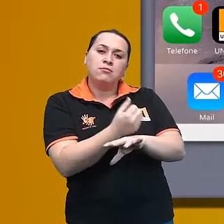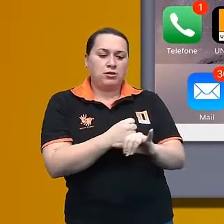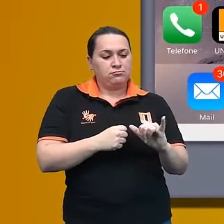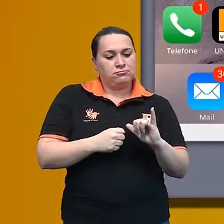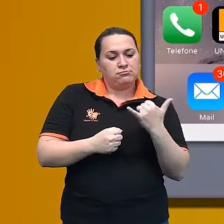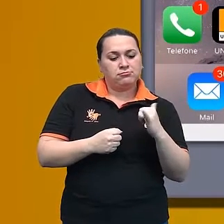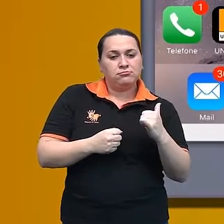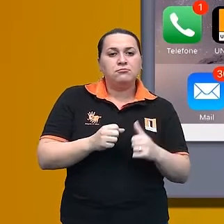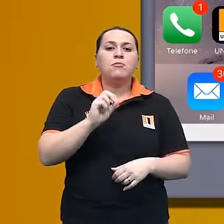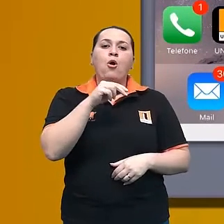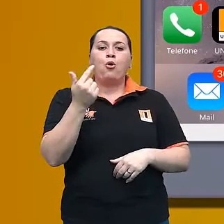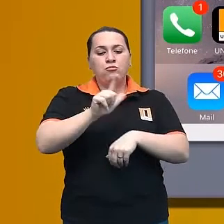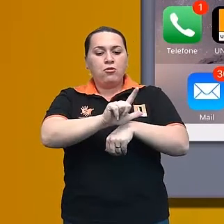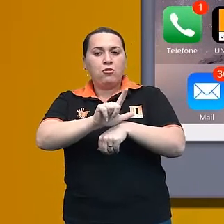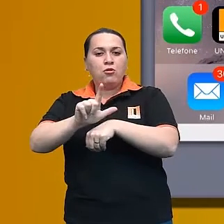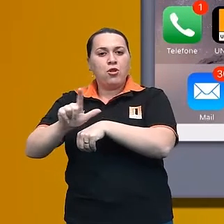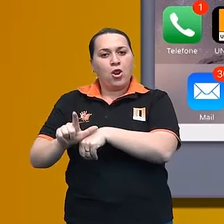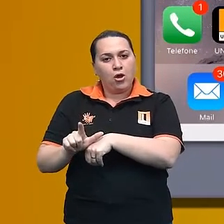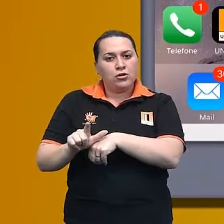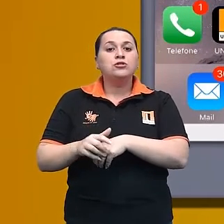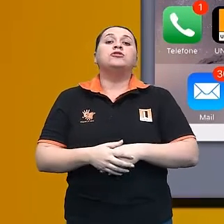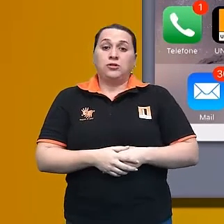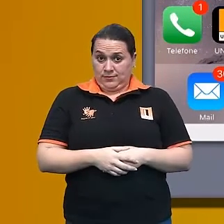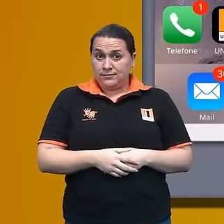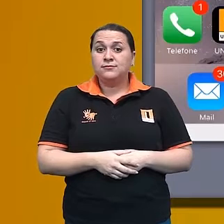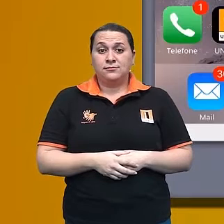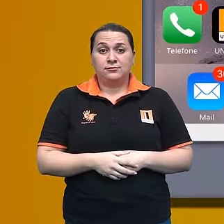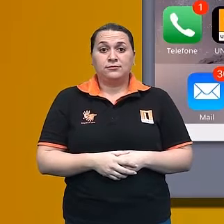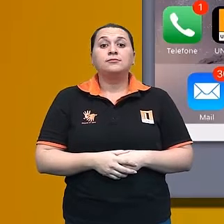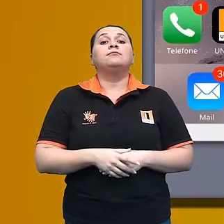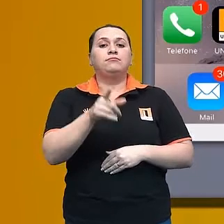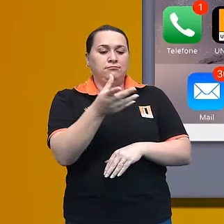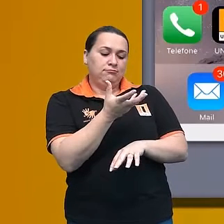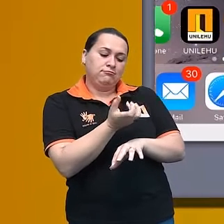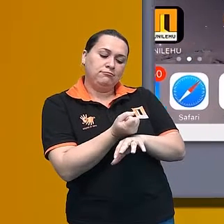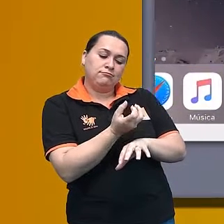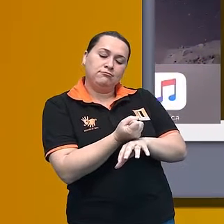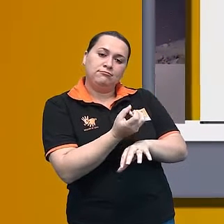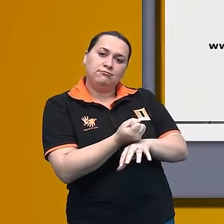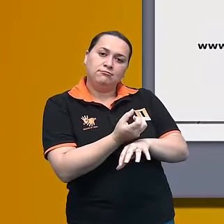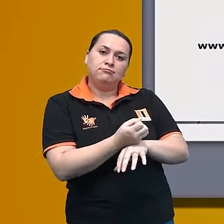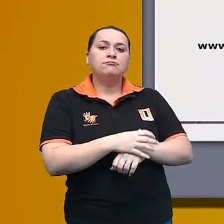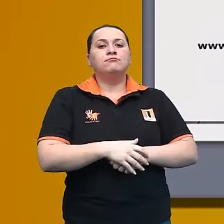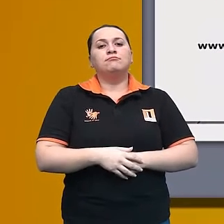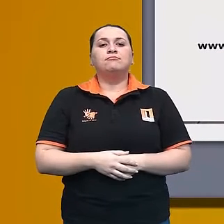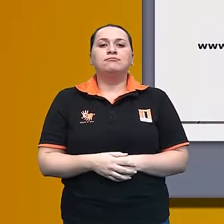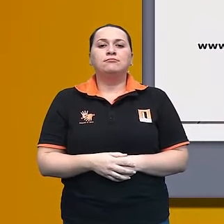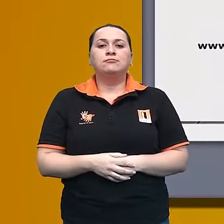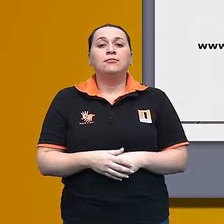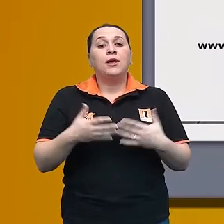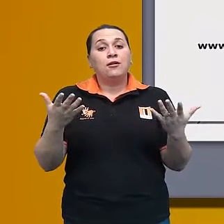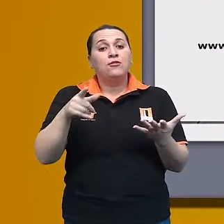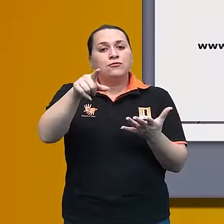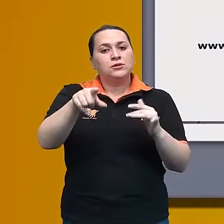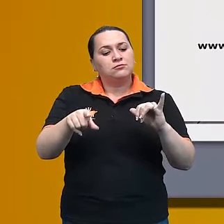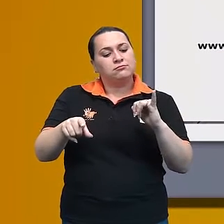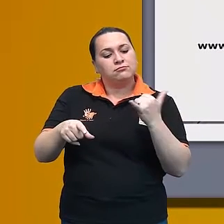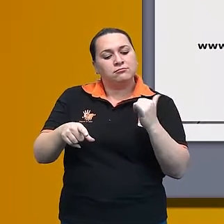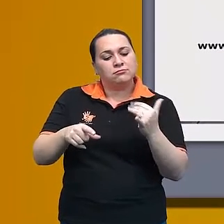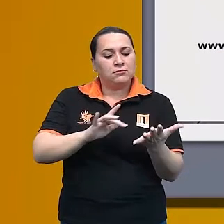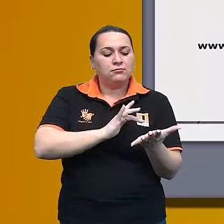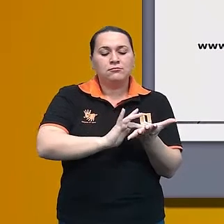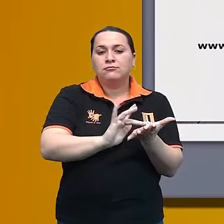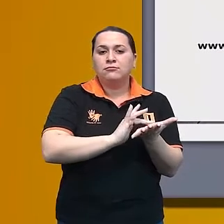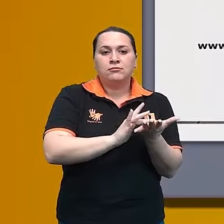store ou na loja de aplicativos android instala no seu smartphone